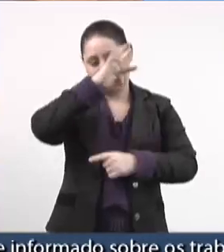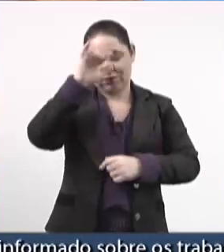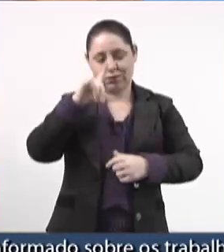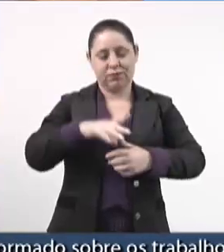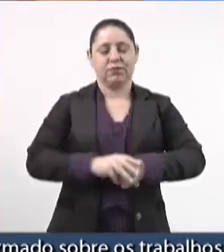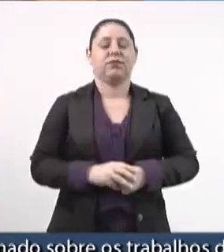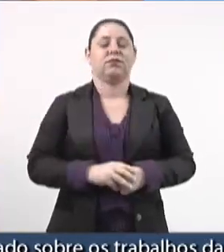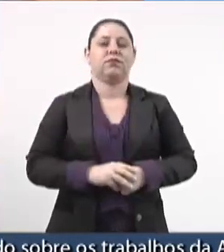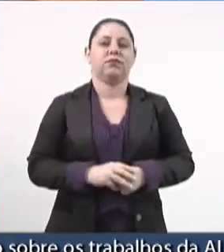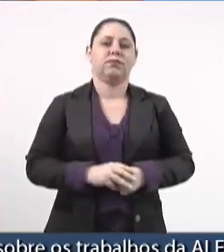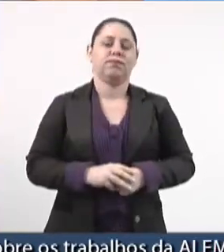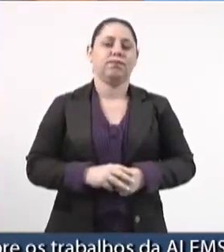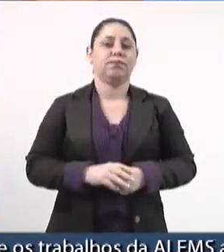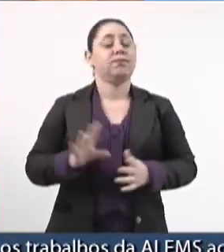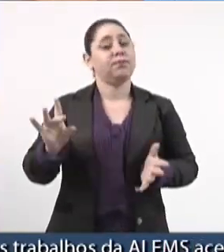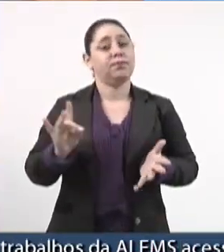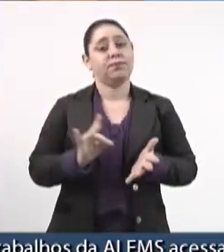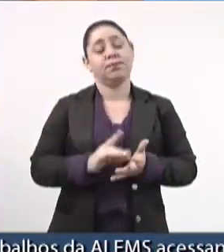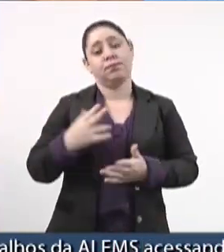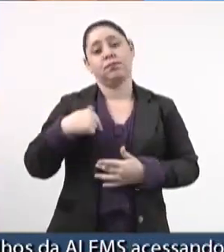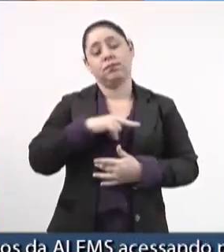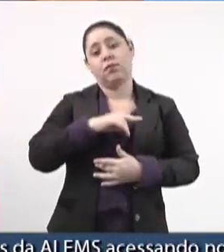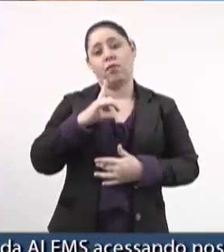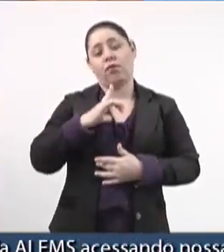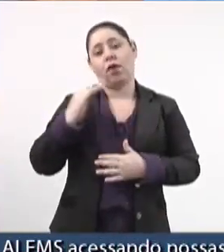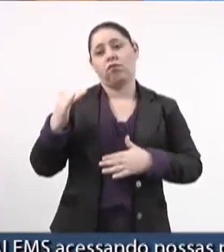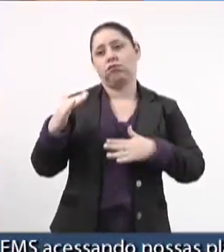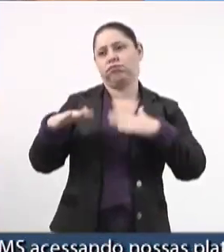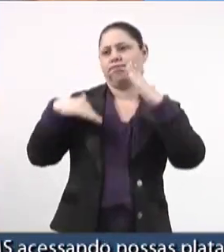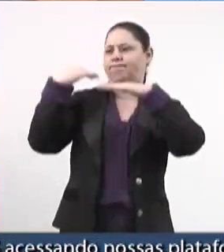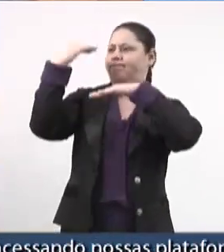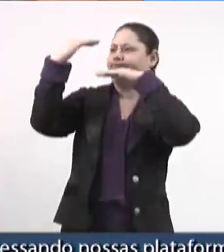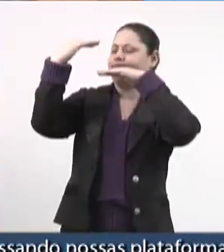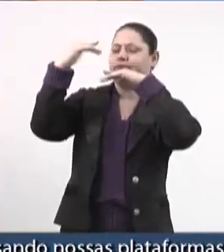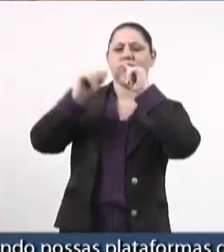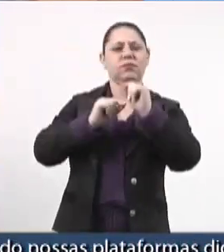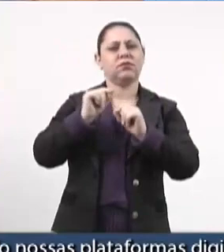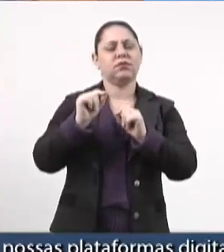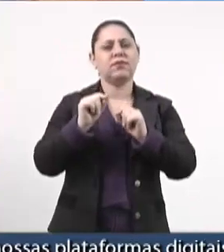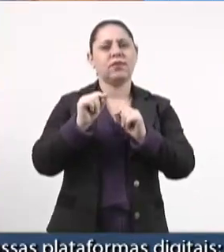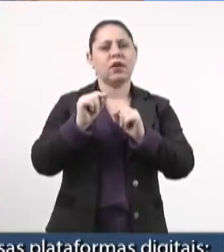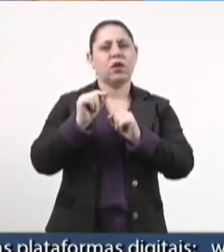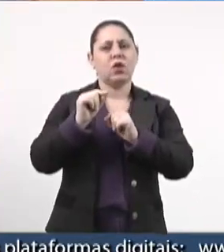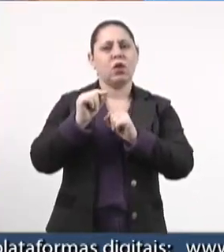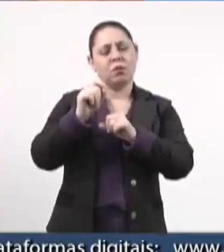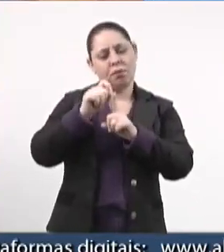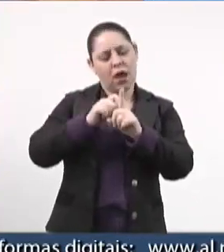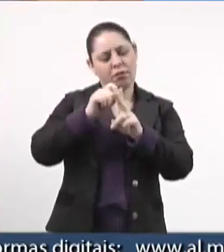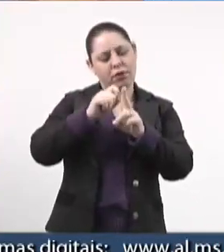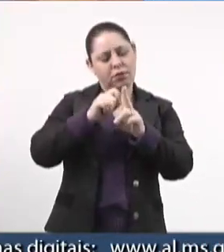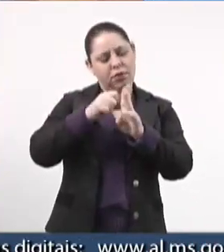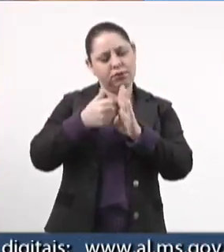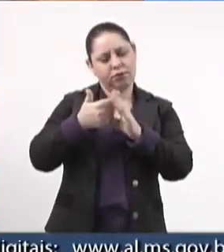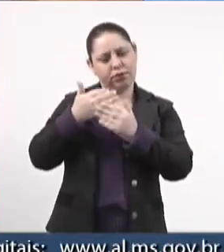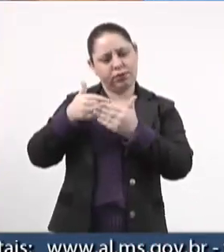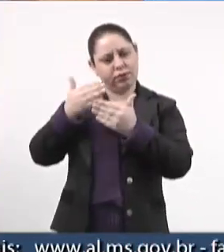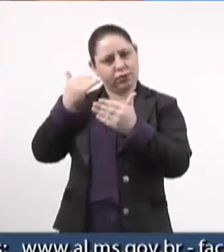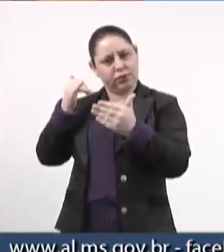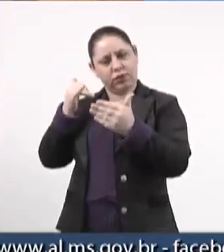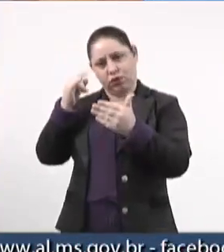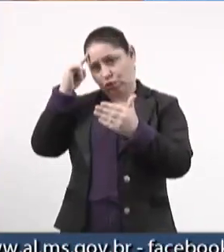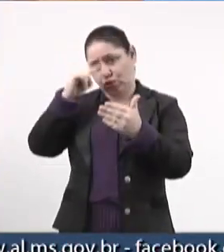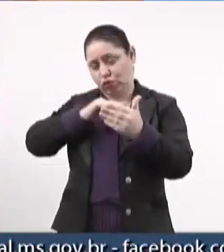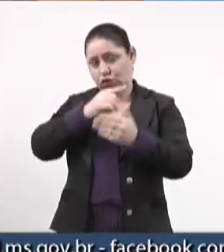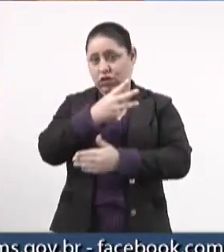Na verdade, nós tivemos um avanço nesses últimos meses, ou melhor dizendo, na